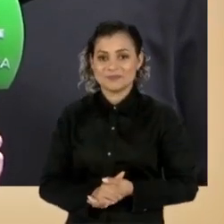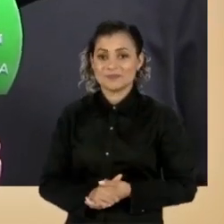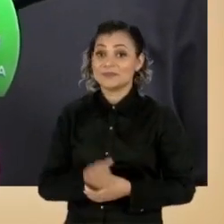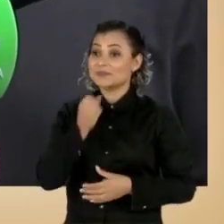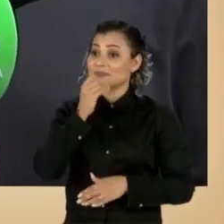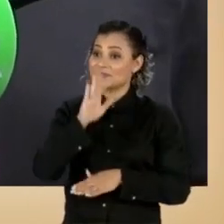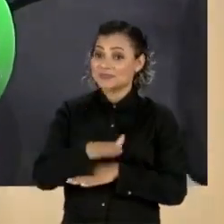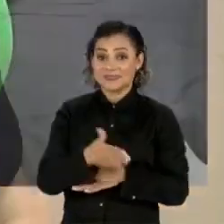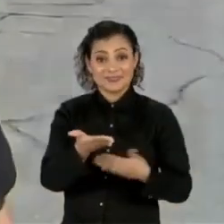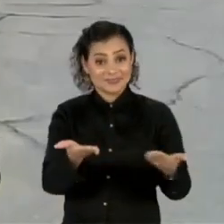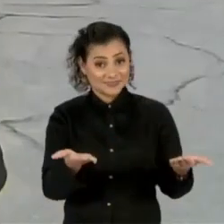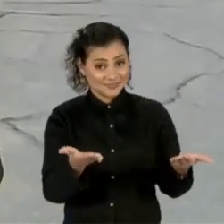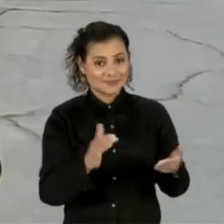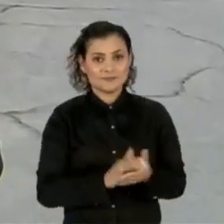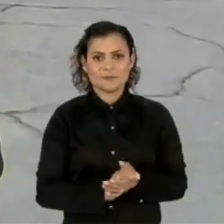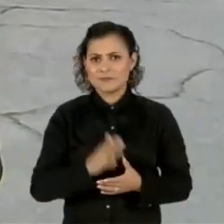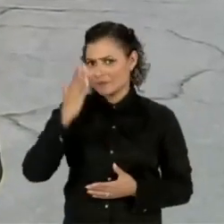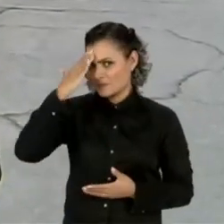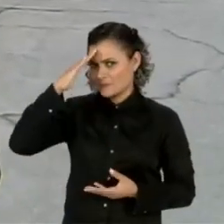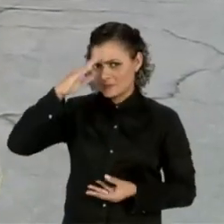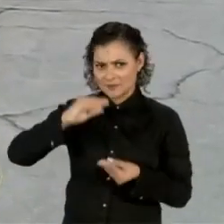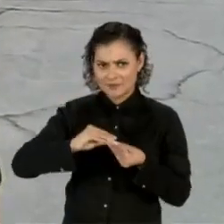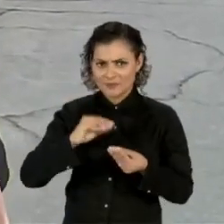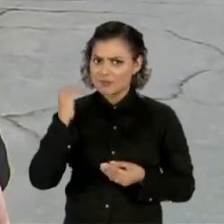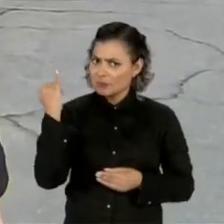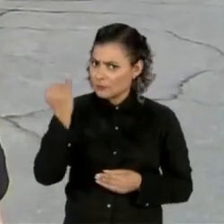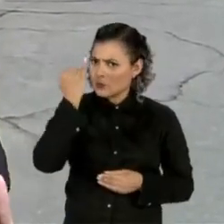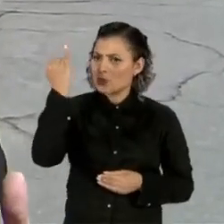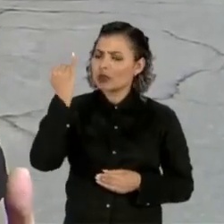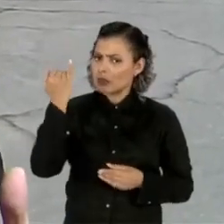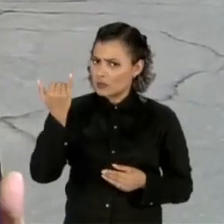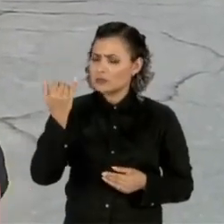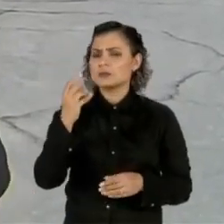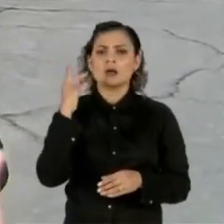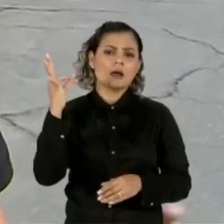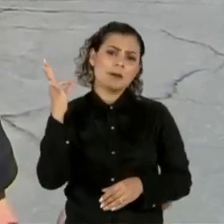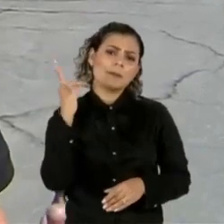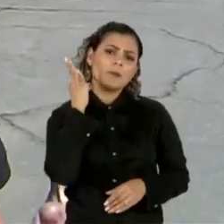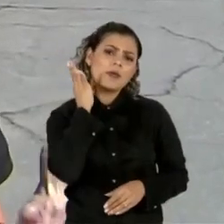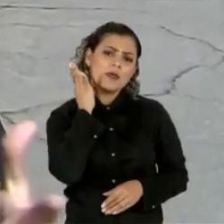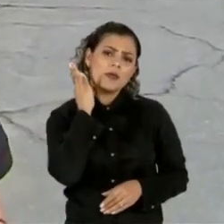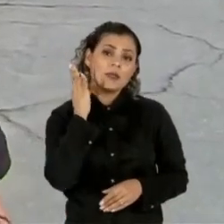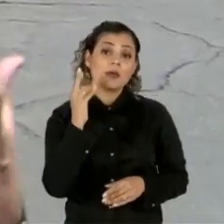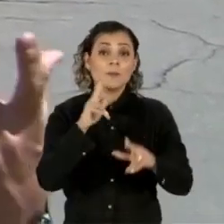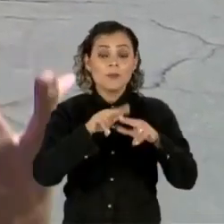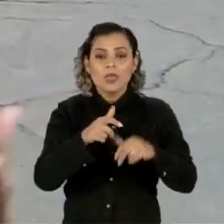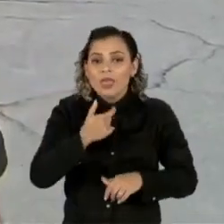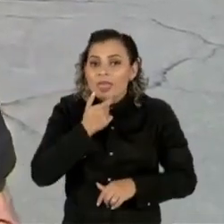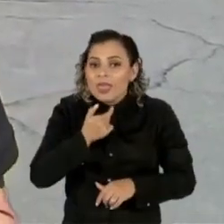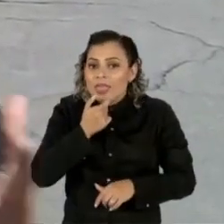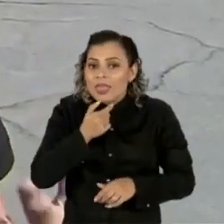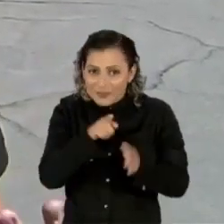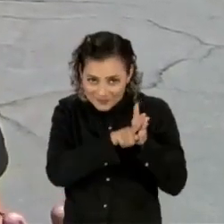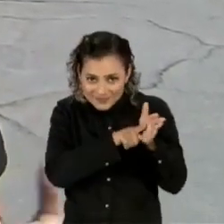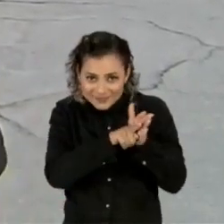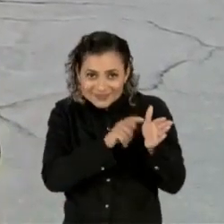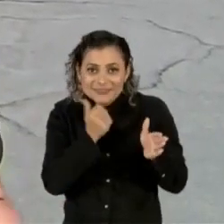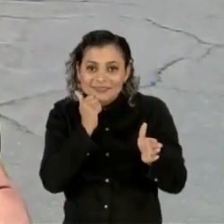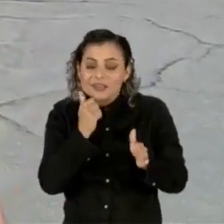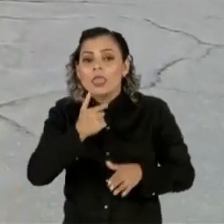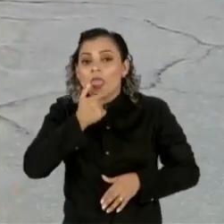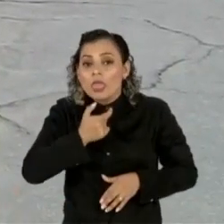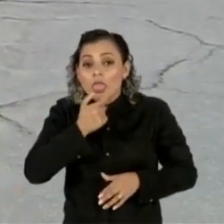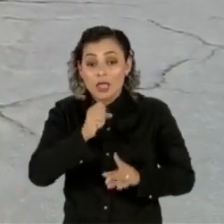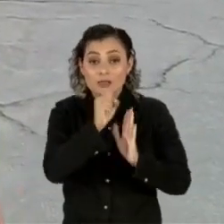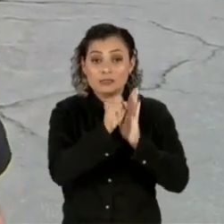Boa tarde, Aldo. Pois é, e para se ter uma ideia da importância e da relevância das abelhas, Einstein fez uma previsão no